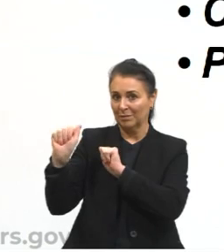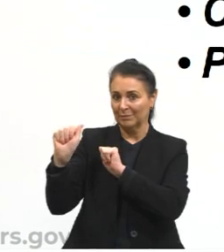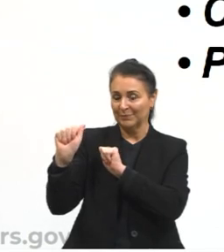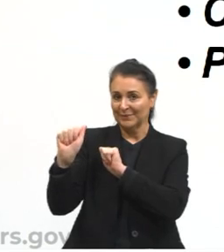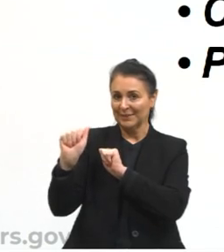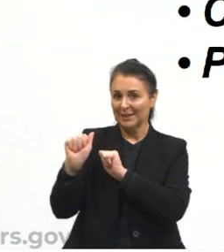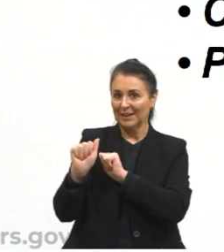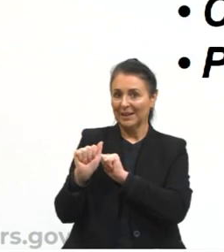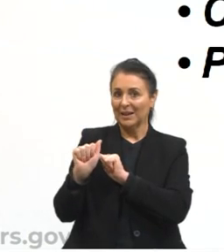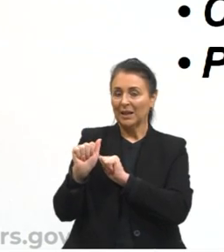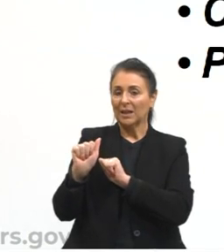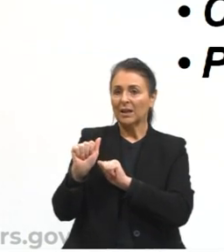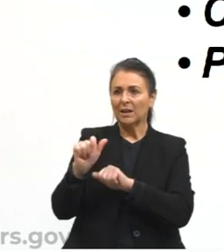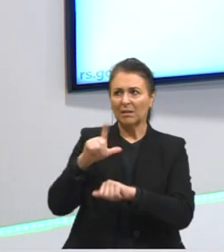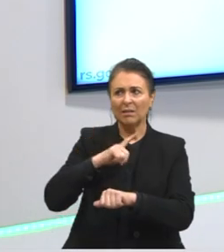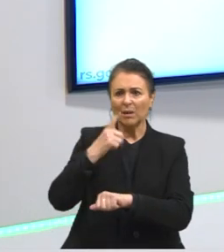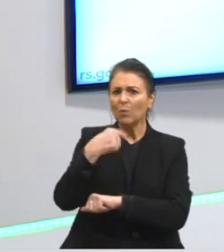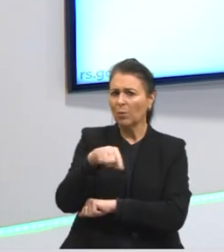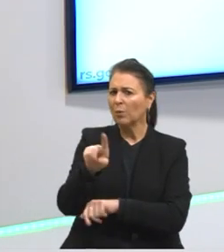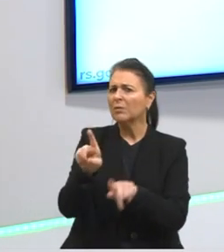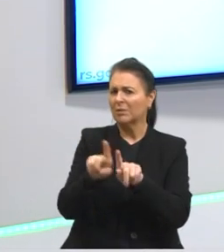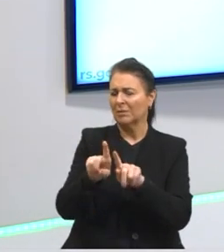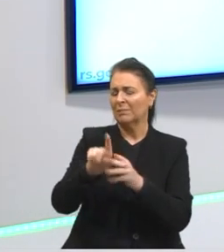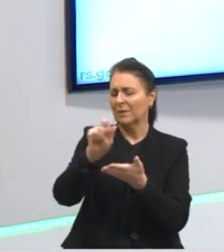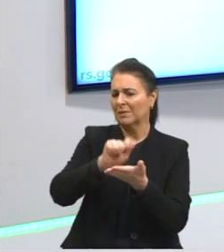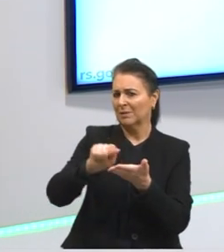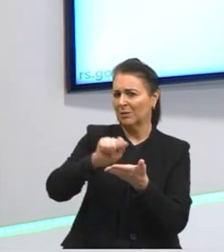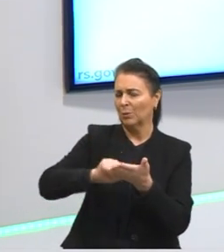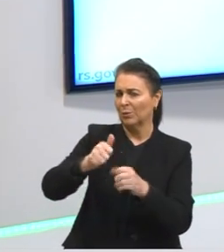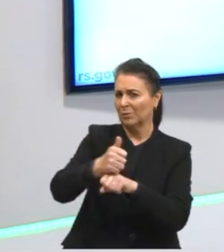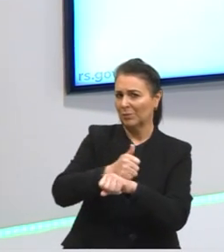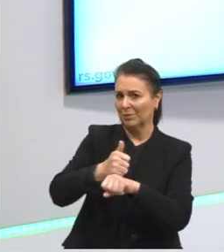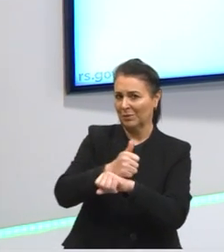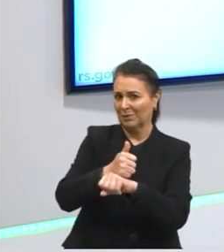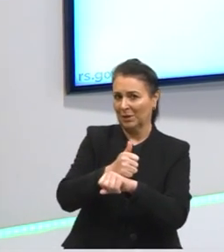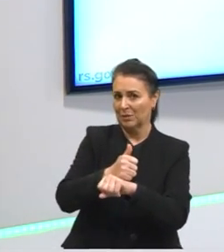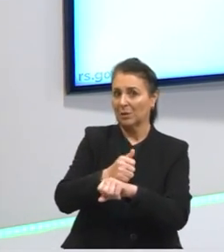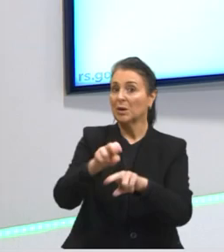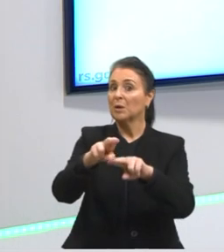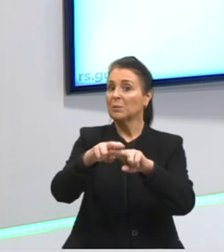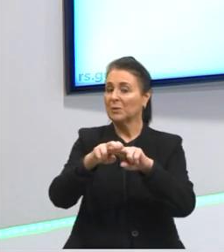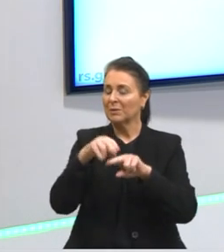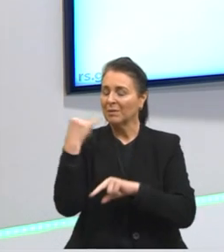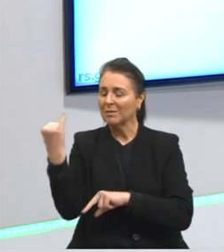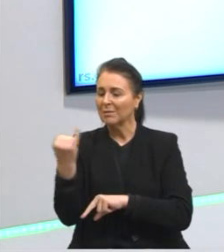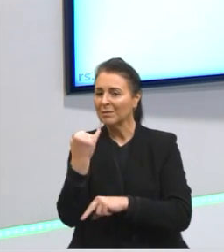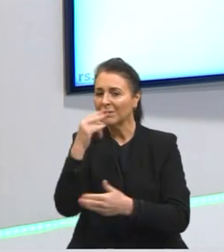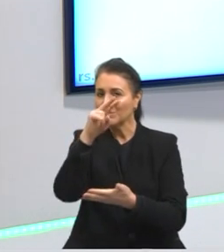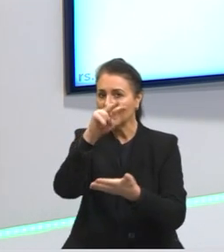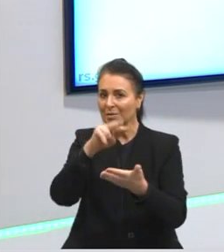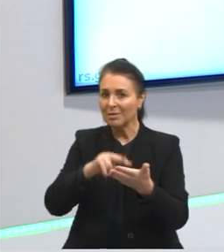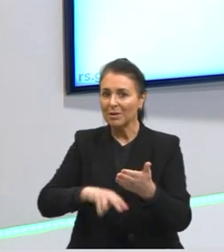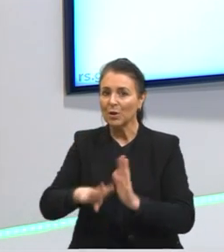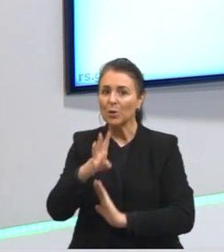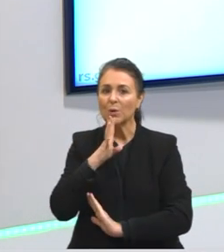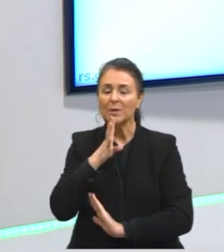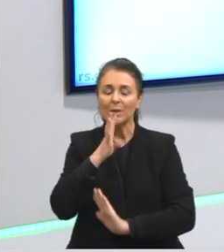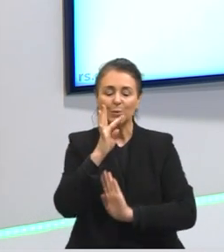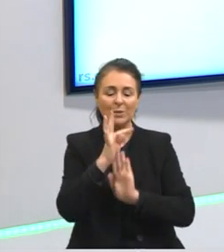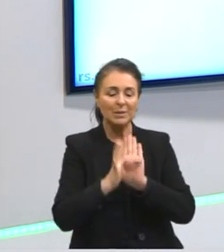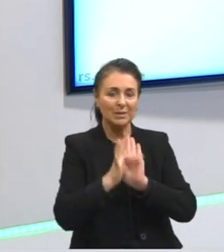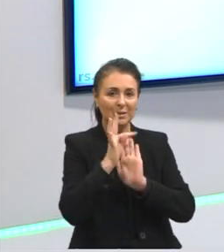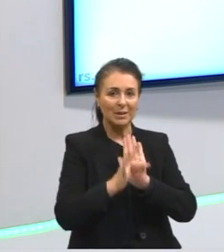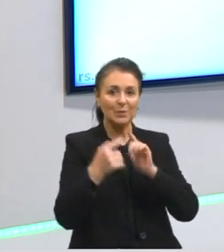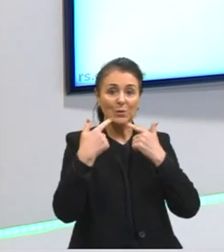Além dele, nós temos outros escritores, por isso a importância da leitura de textos na